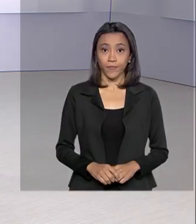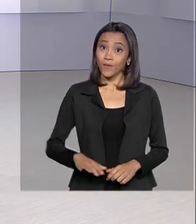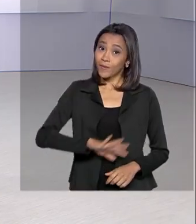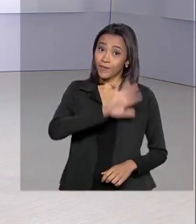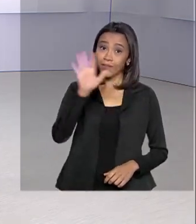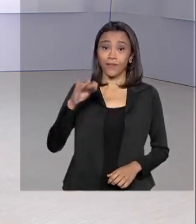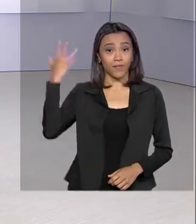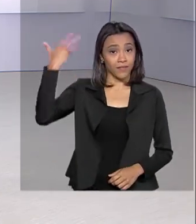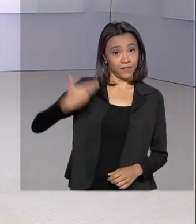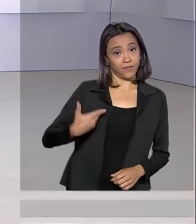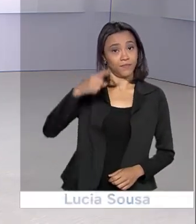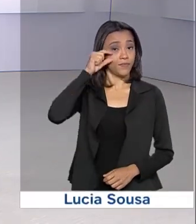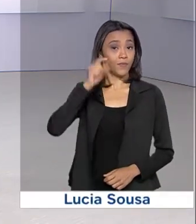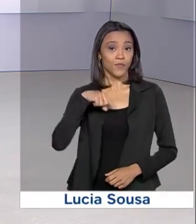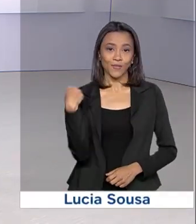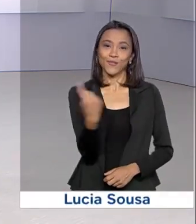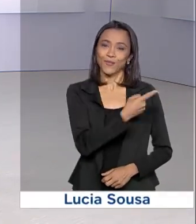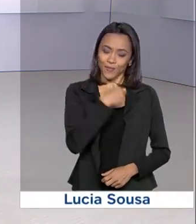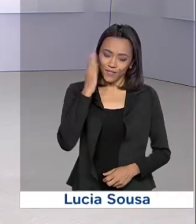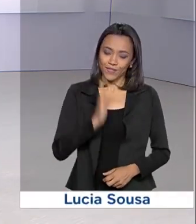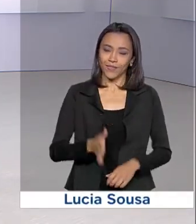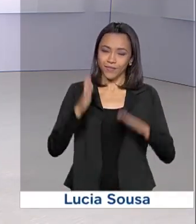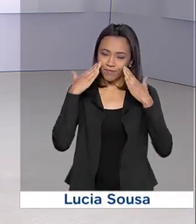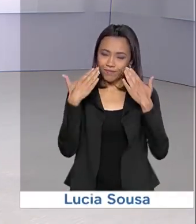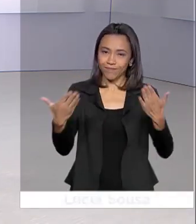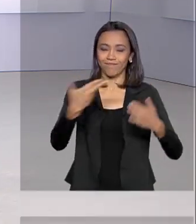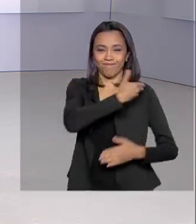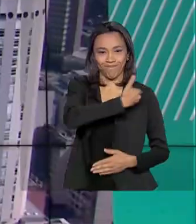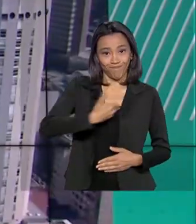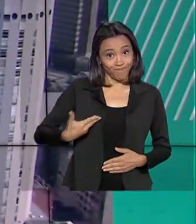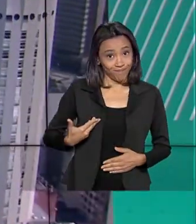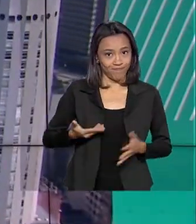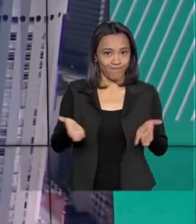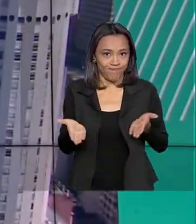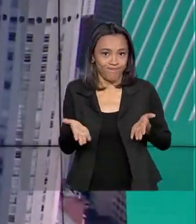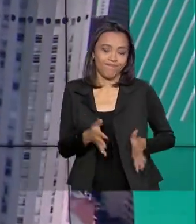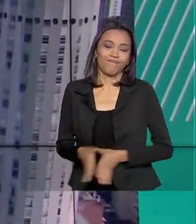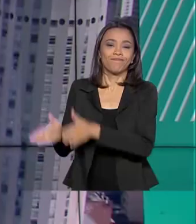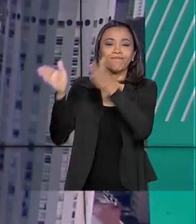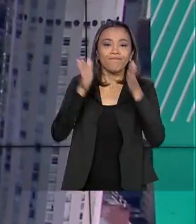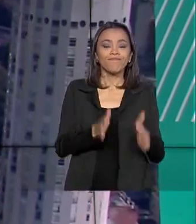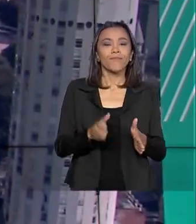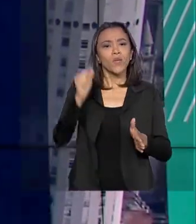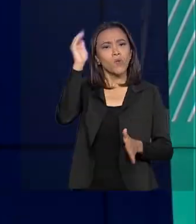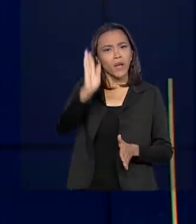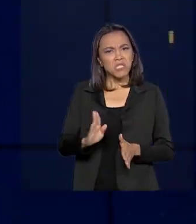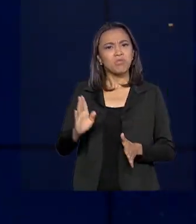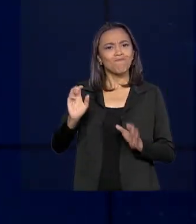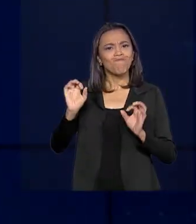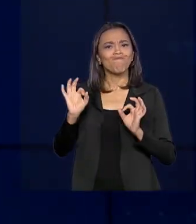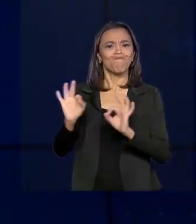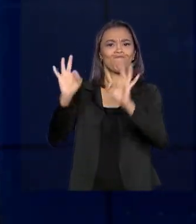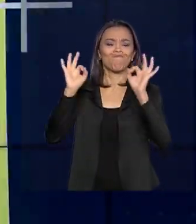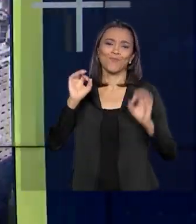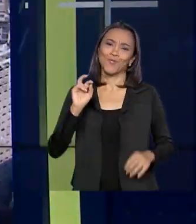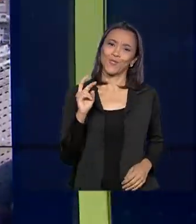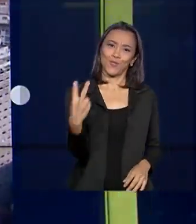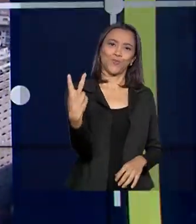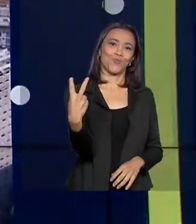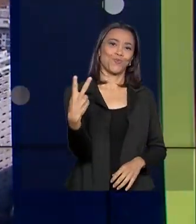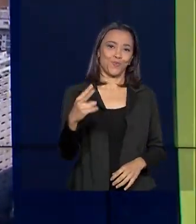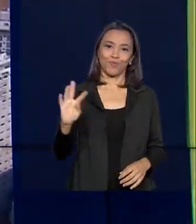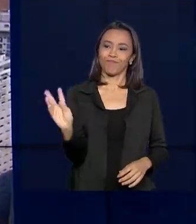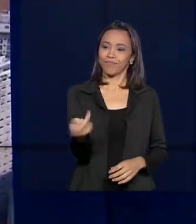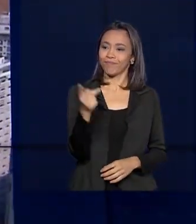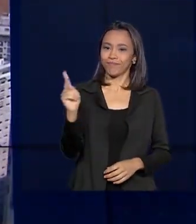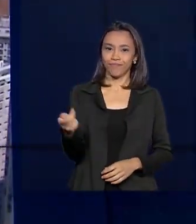Olá, sou o Roberto Camargo e já estamos no ar com o governo agora. O Brasil confirmou o segundo caso do novo coronavírus. O